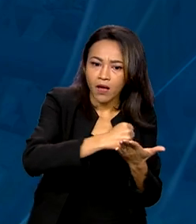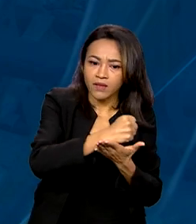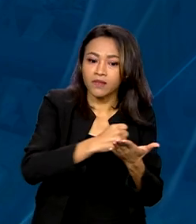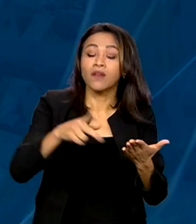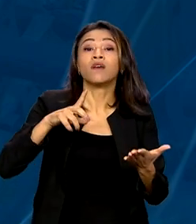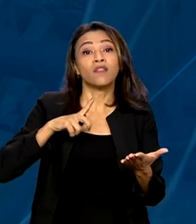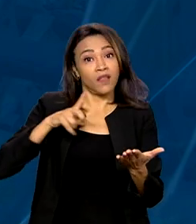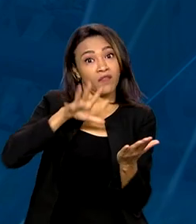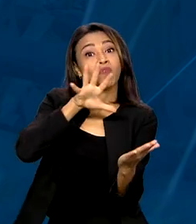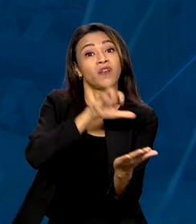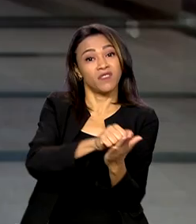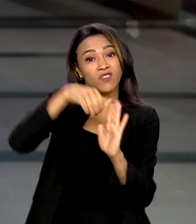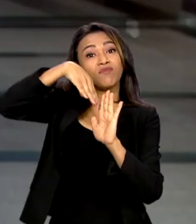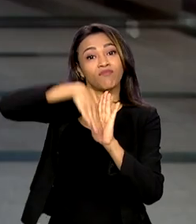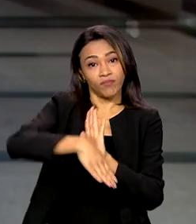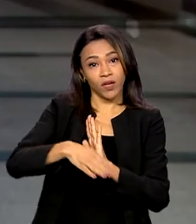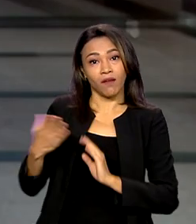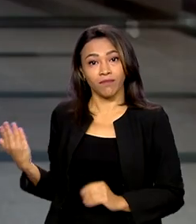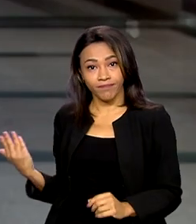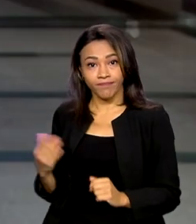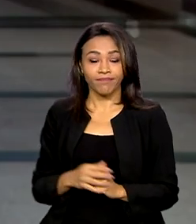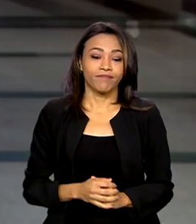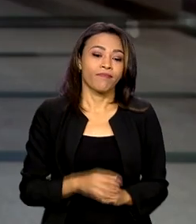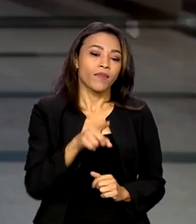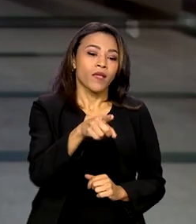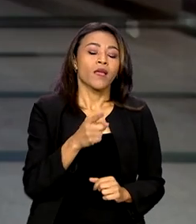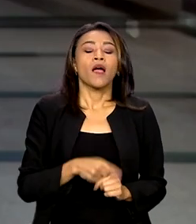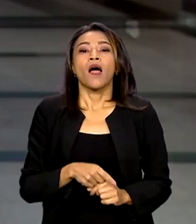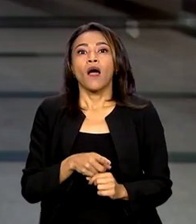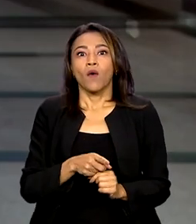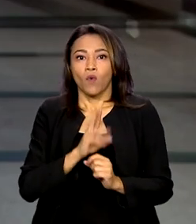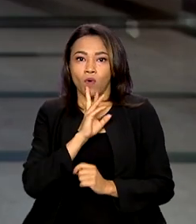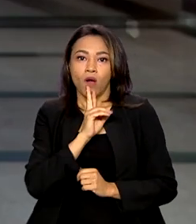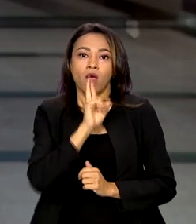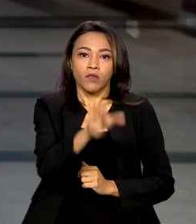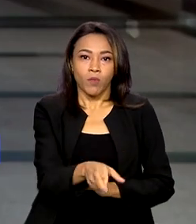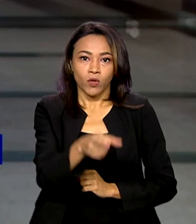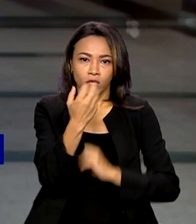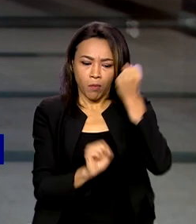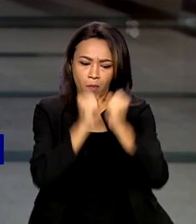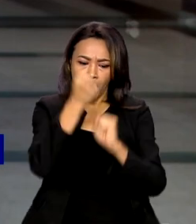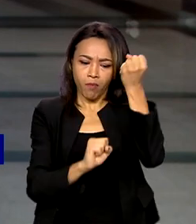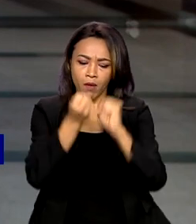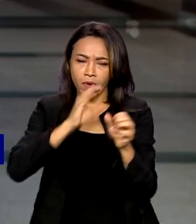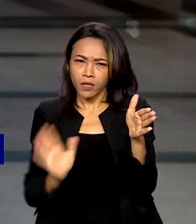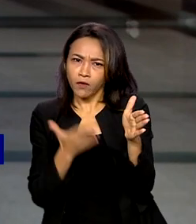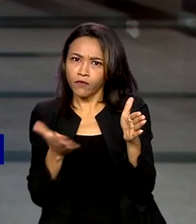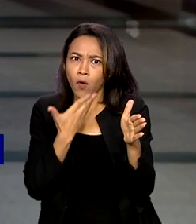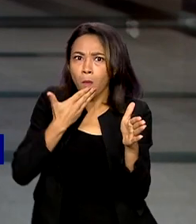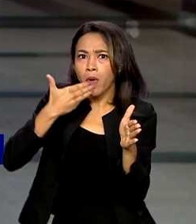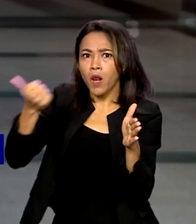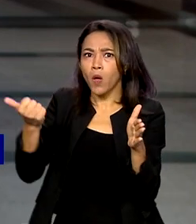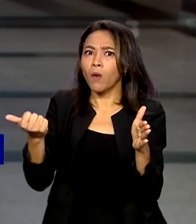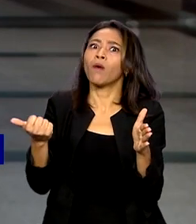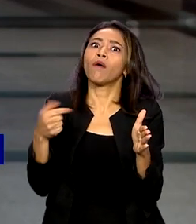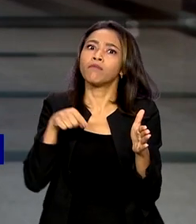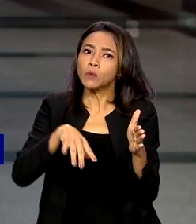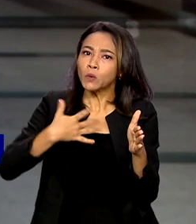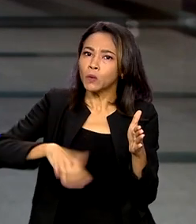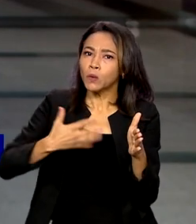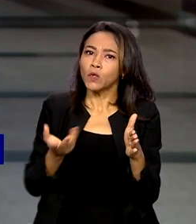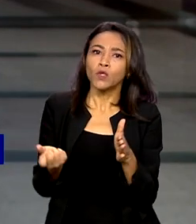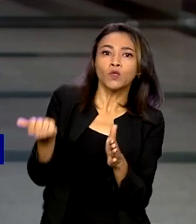registraram queda. O resultado da produção industrial foi melhor do que o previsto pelo mercado, cujo